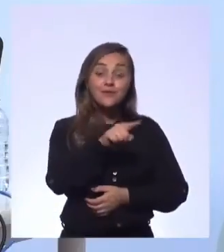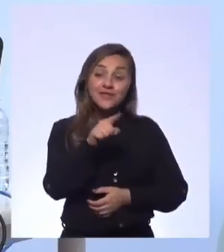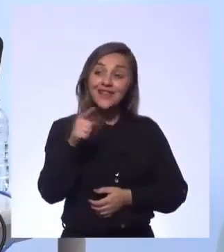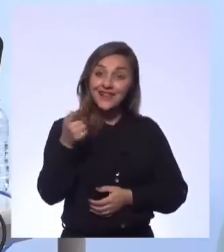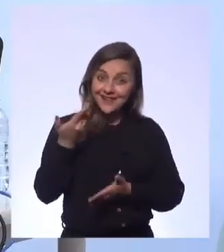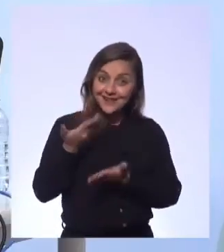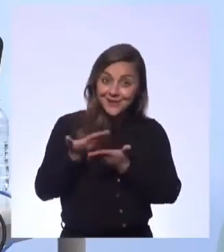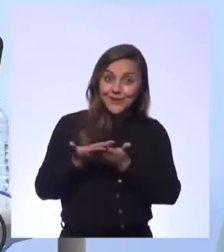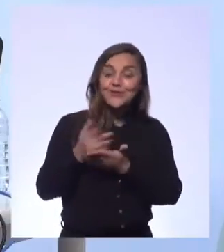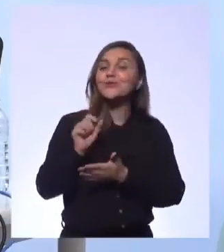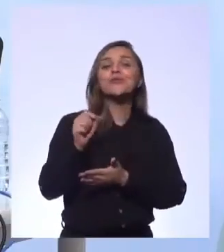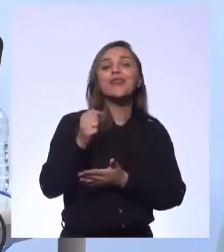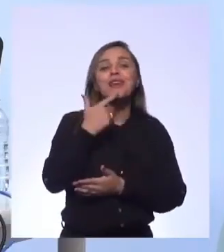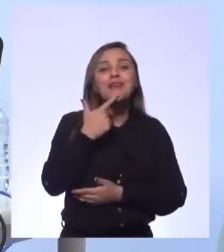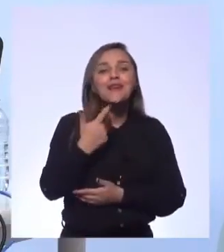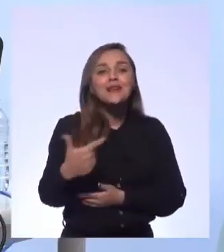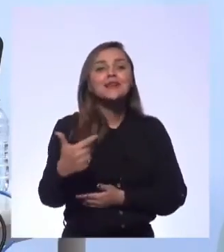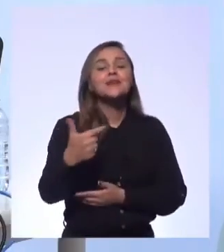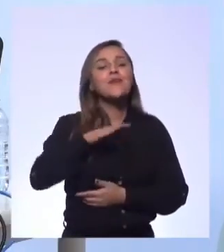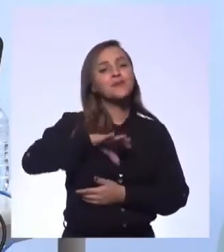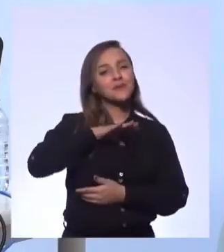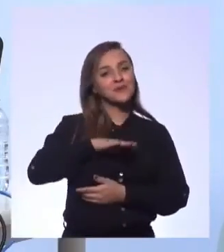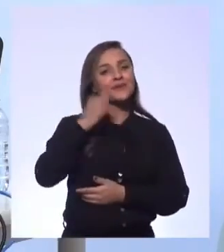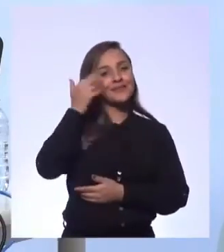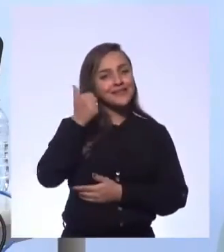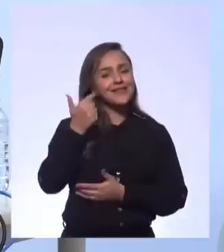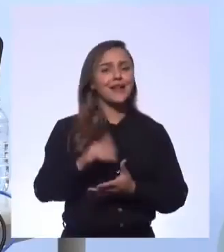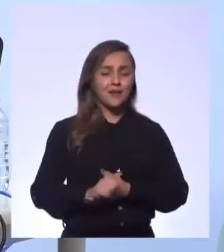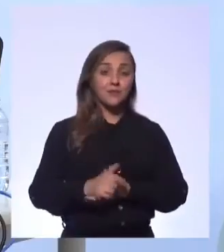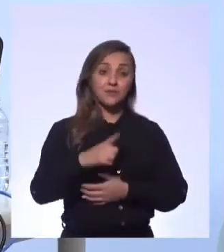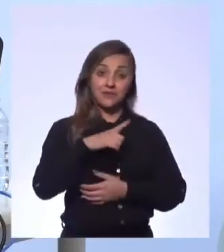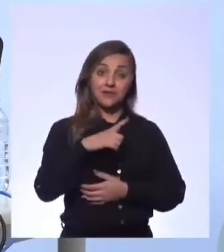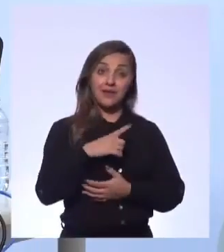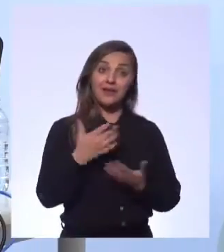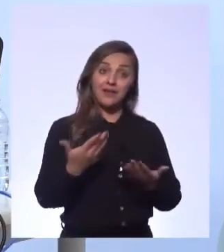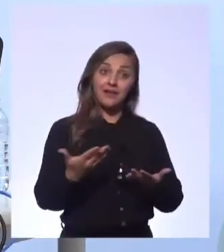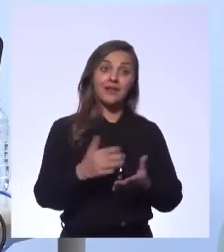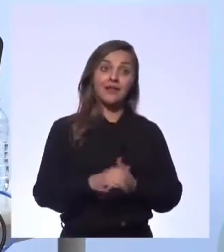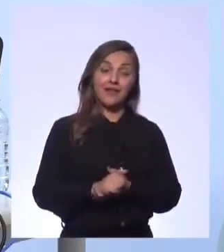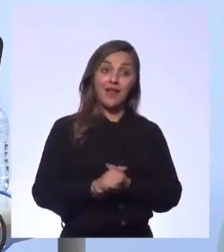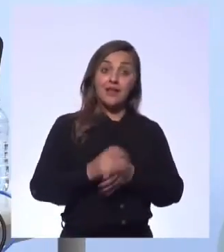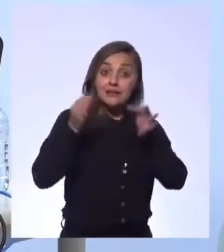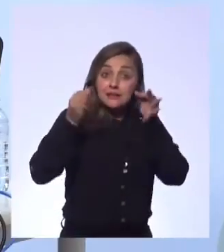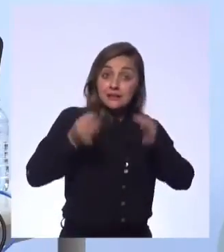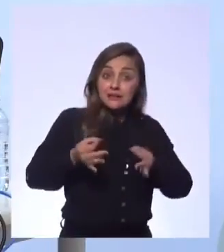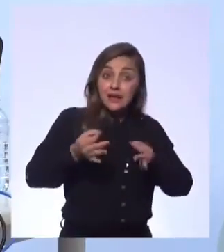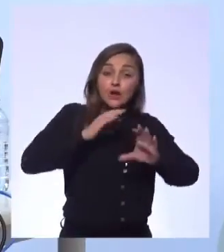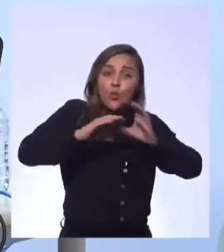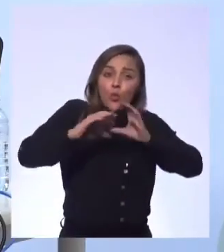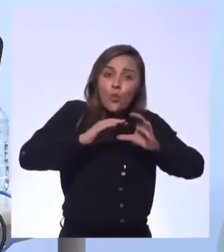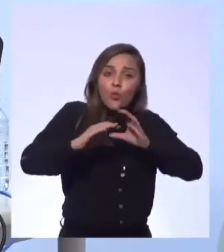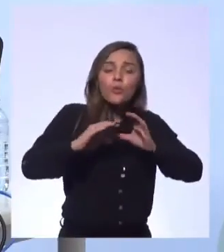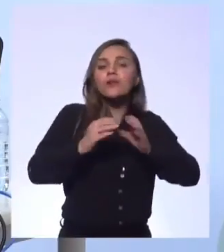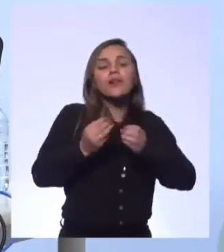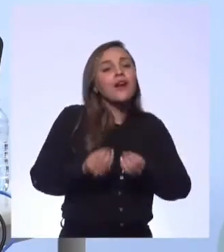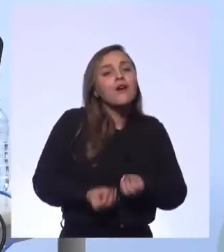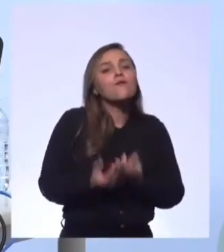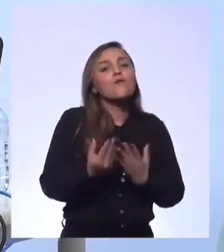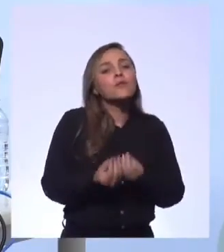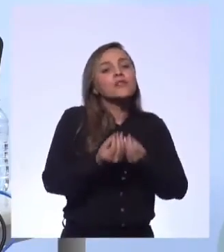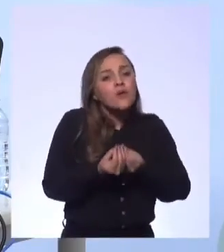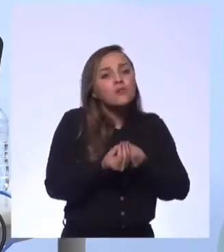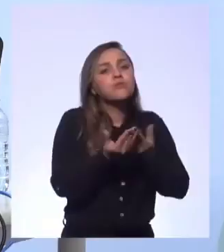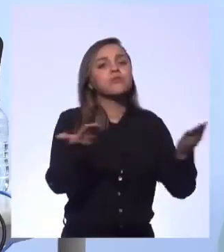Aquela coisa do prolixo, fala, fala, tal. Não, não, é conseguir ter concisão, é ser assertivo na forma como você vai levar uma informação.